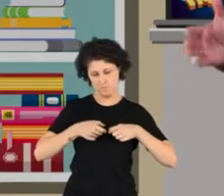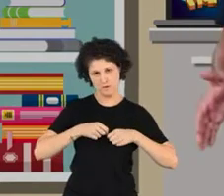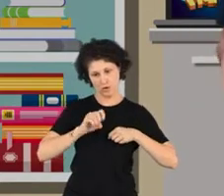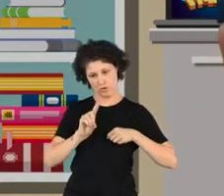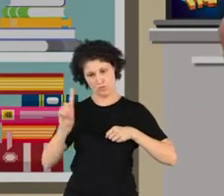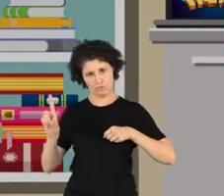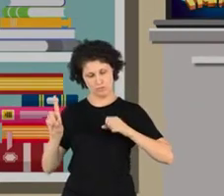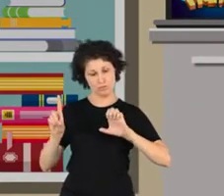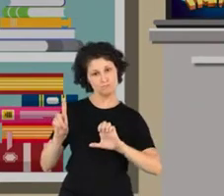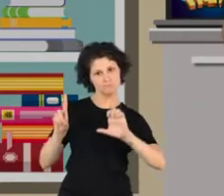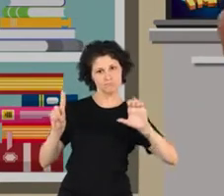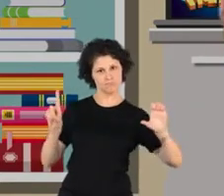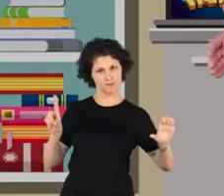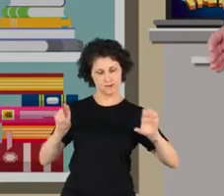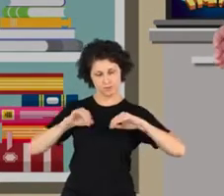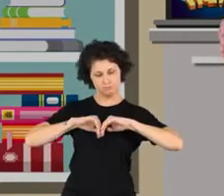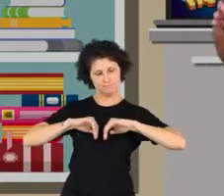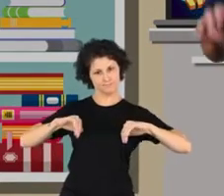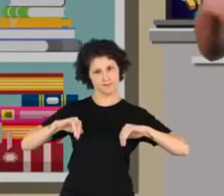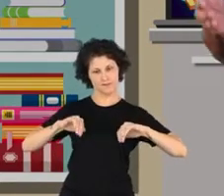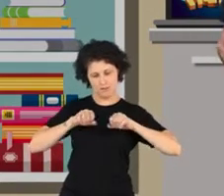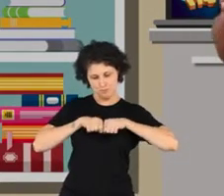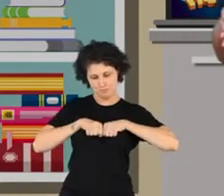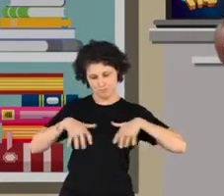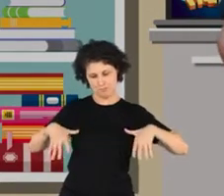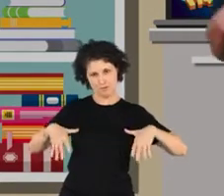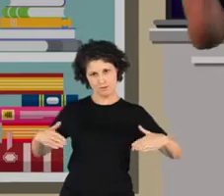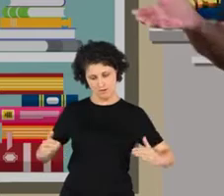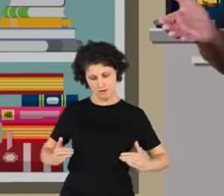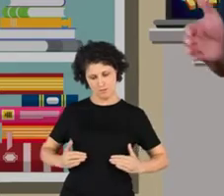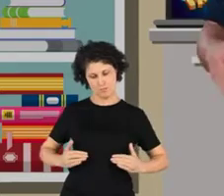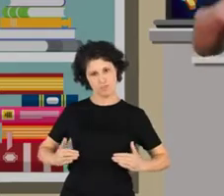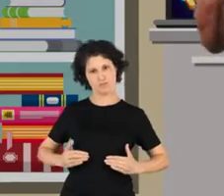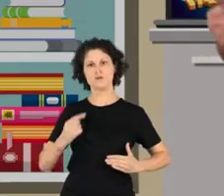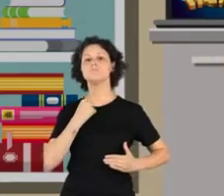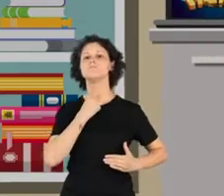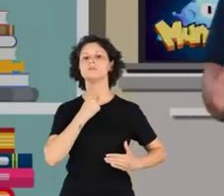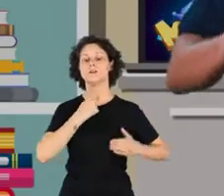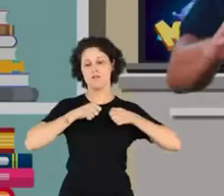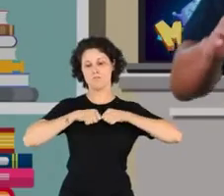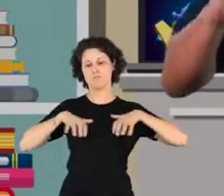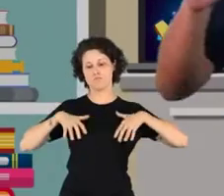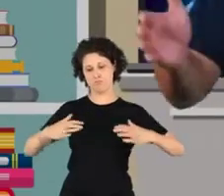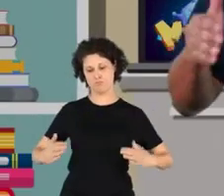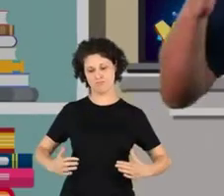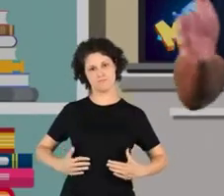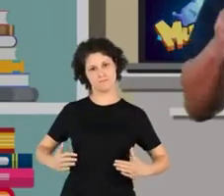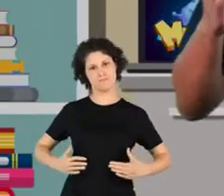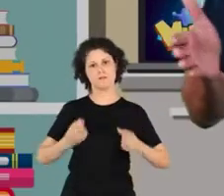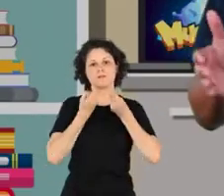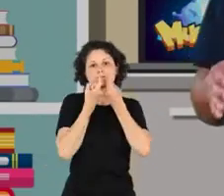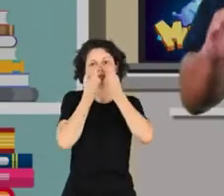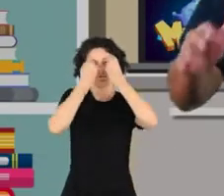ficam divididos em lado direito e lado esquerdo. Eles fazem a conexão entre a traqueia e os pulmões. Depois de percorrer esse